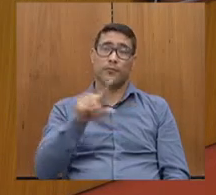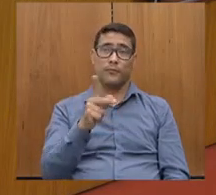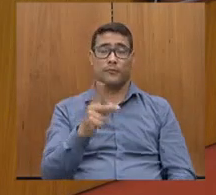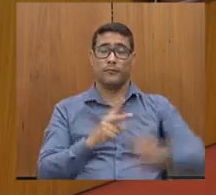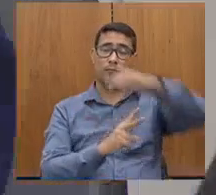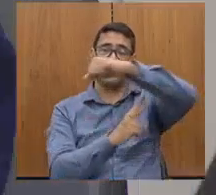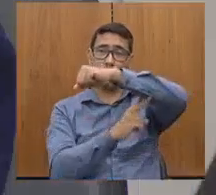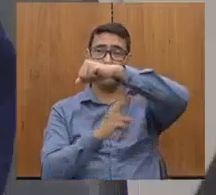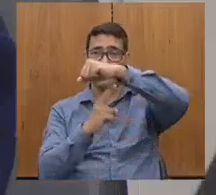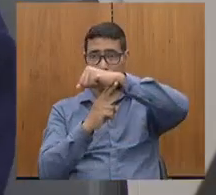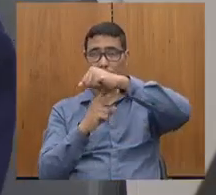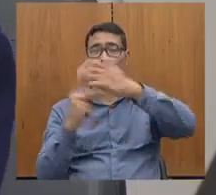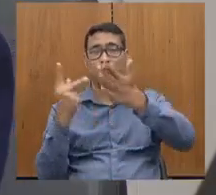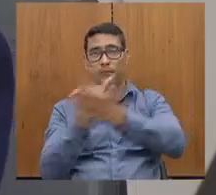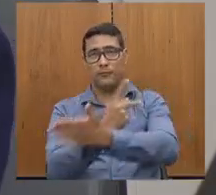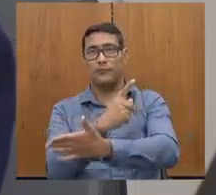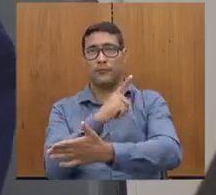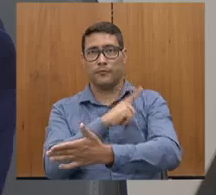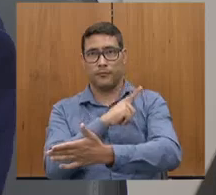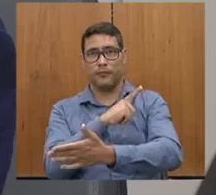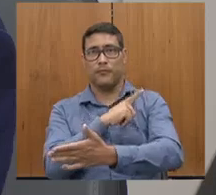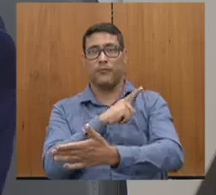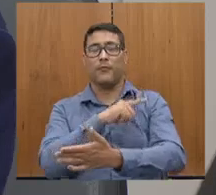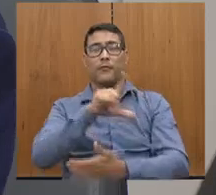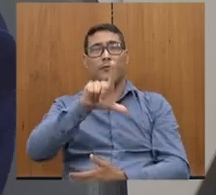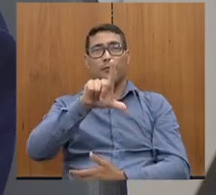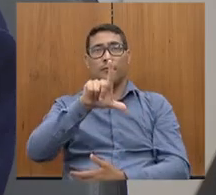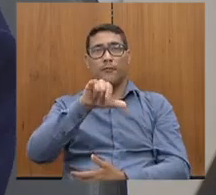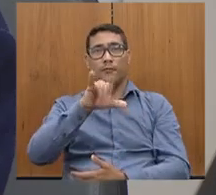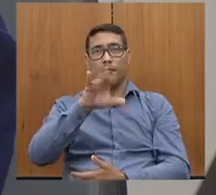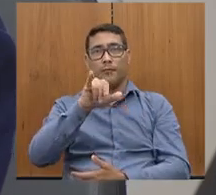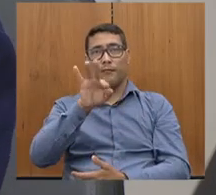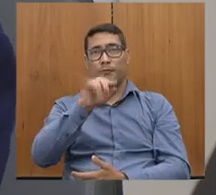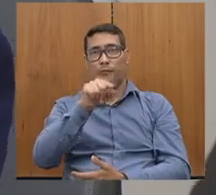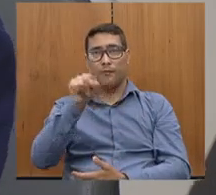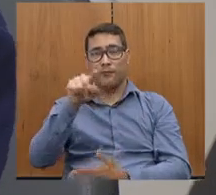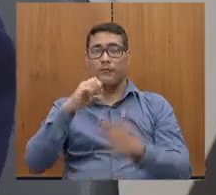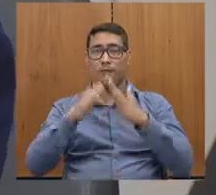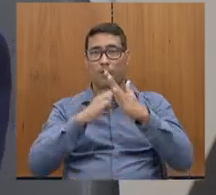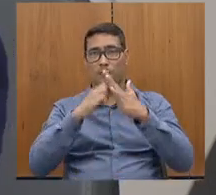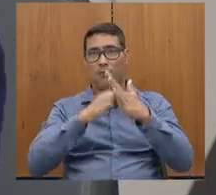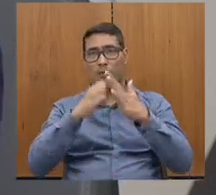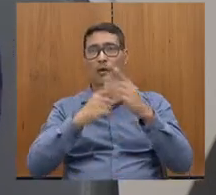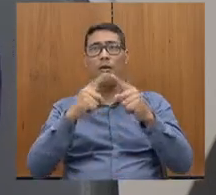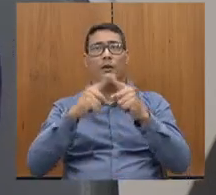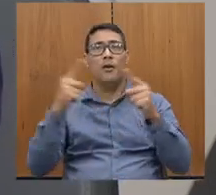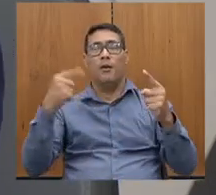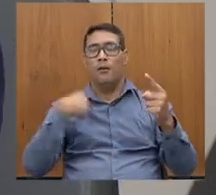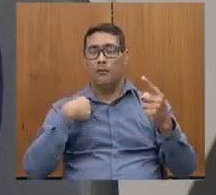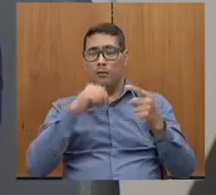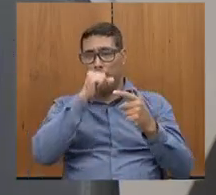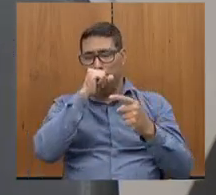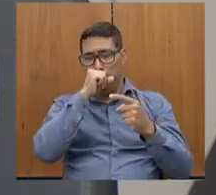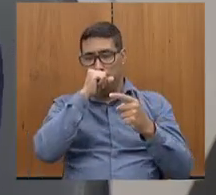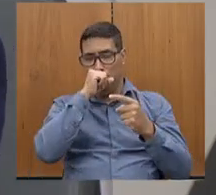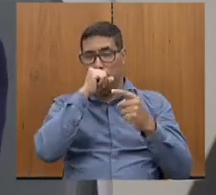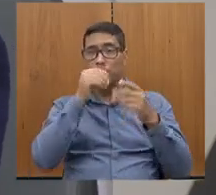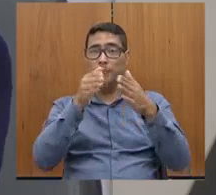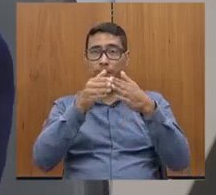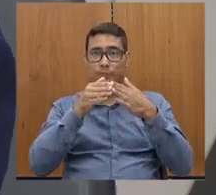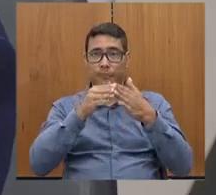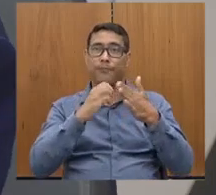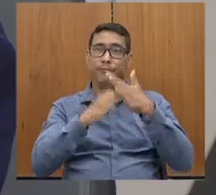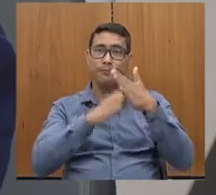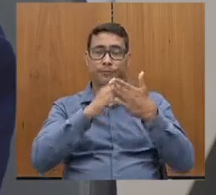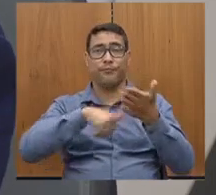realmente aconteceram, sem a licitação, acabou que a empresa... Foi precisada agora de retirar novamente a empresa, pelo fato de ela